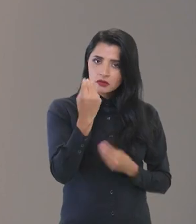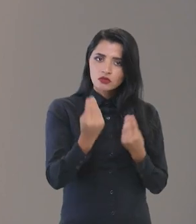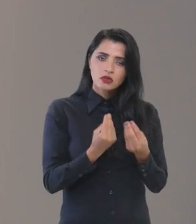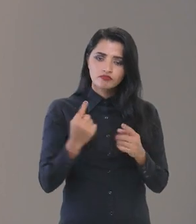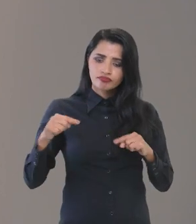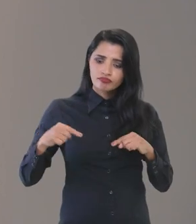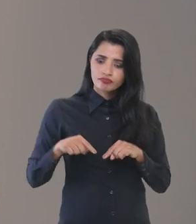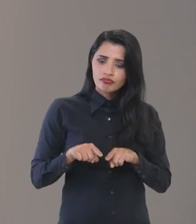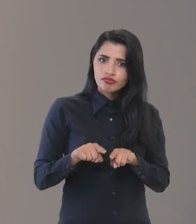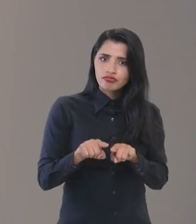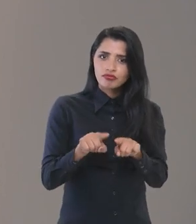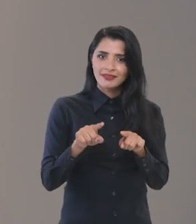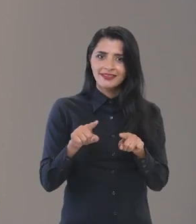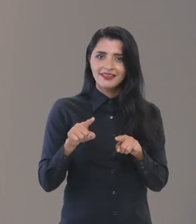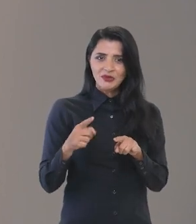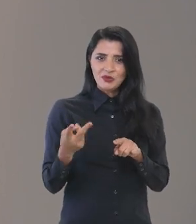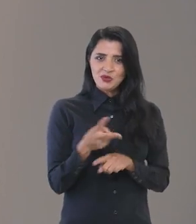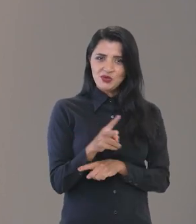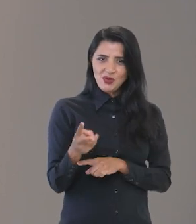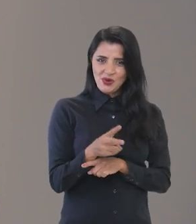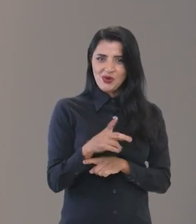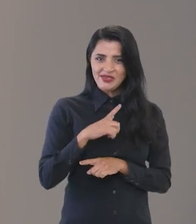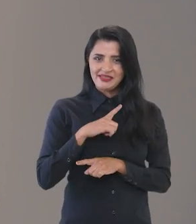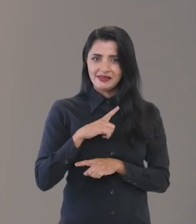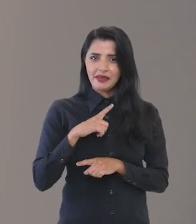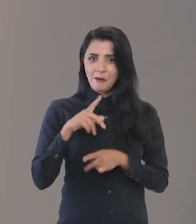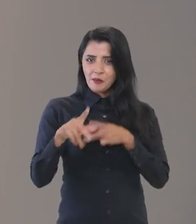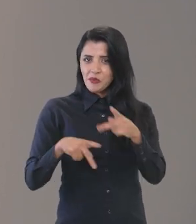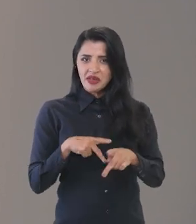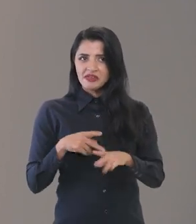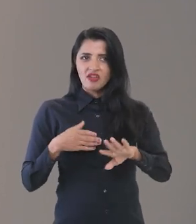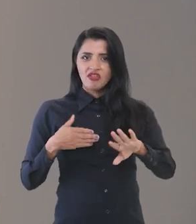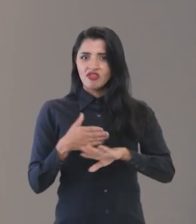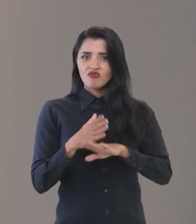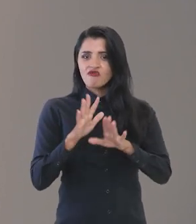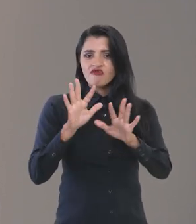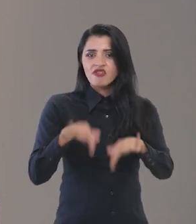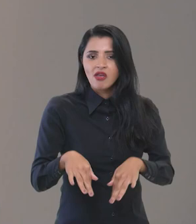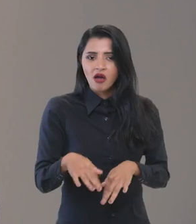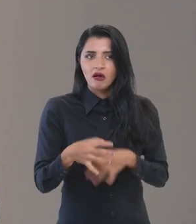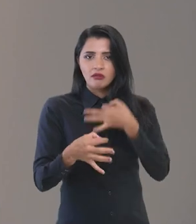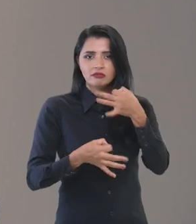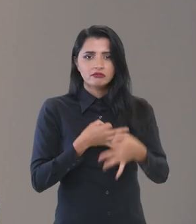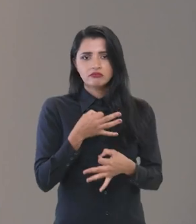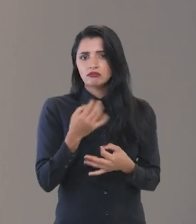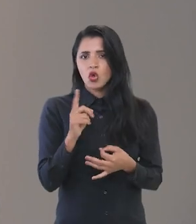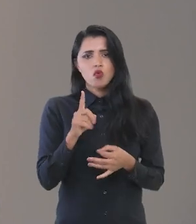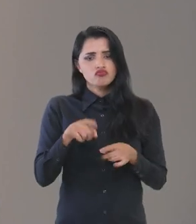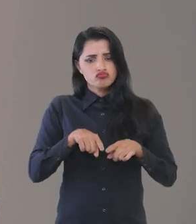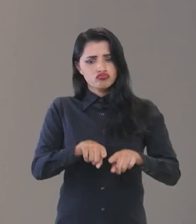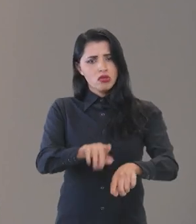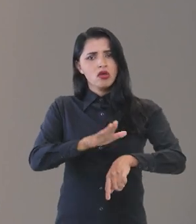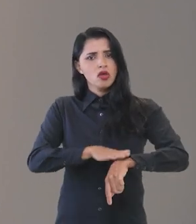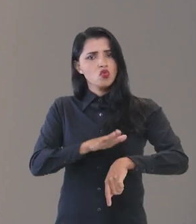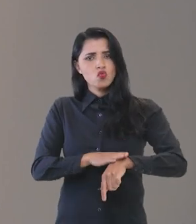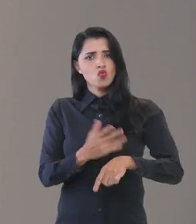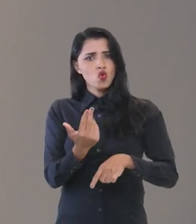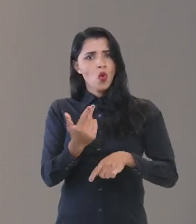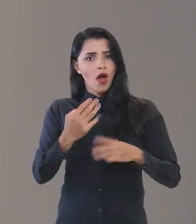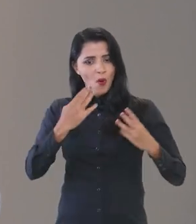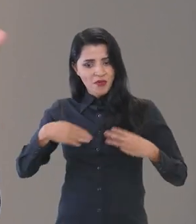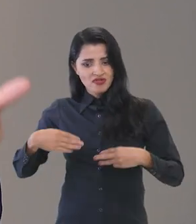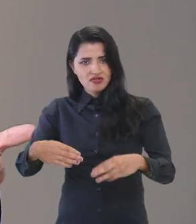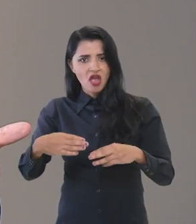interessante é a sincronia desses processos. Porque a população não vai incidir lá no final. No mesmo